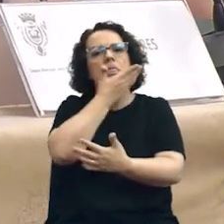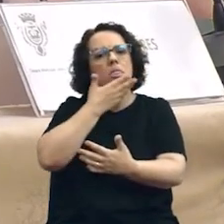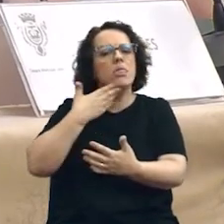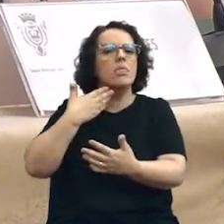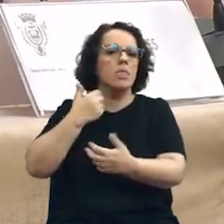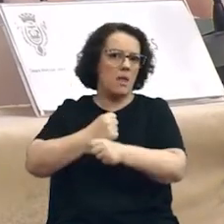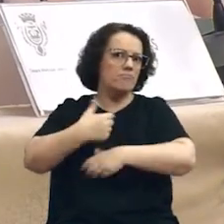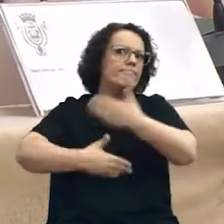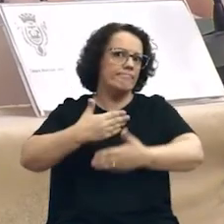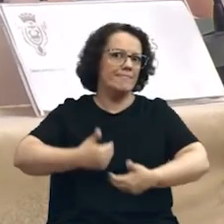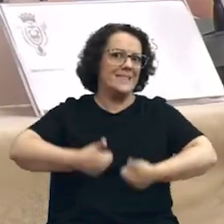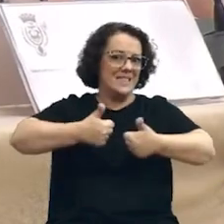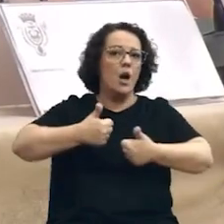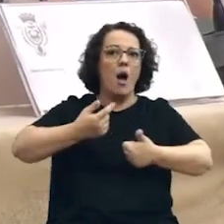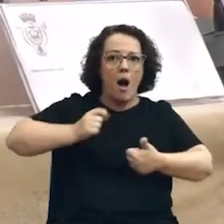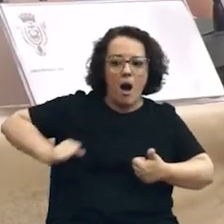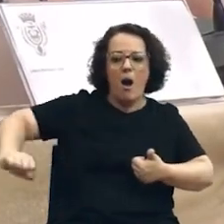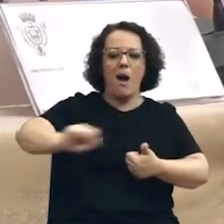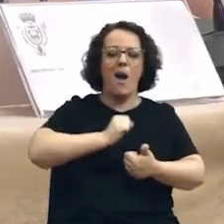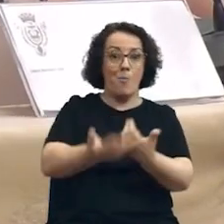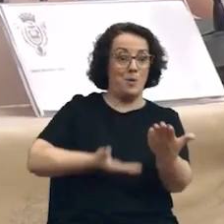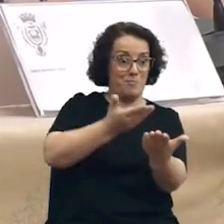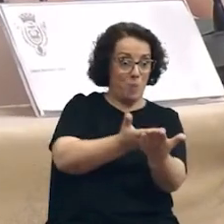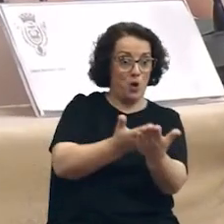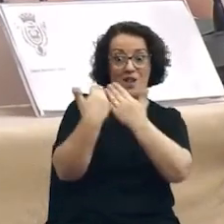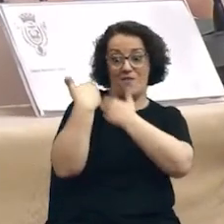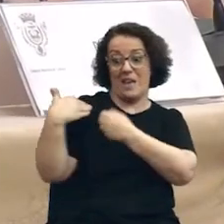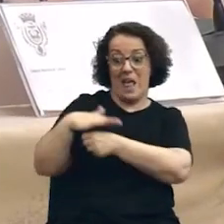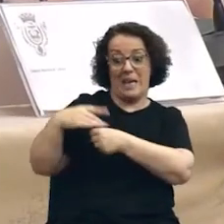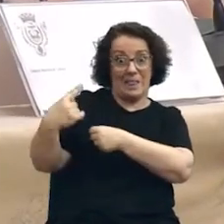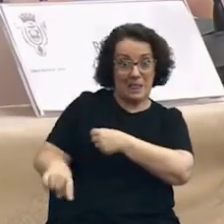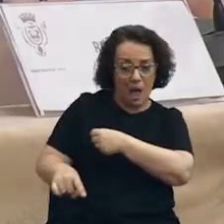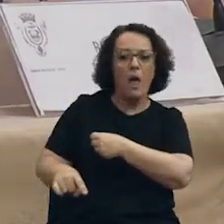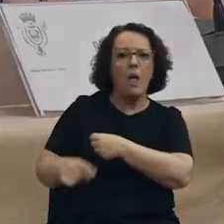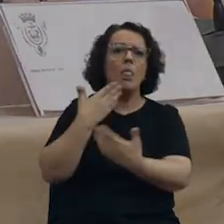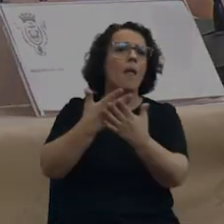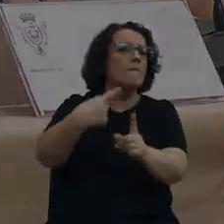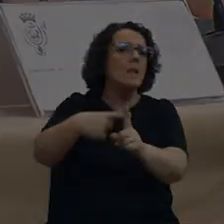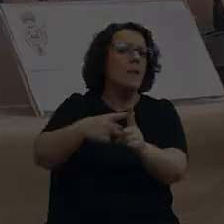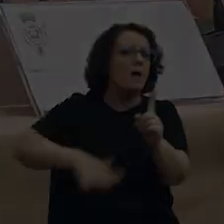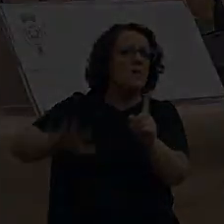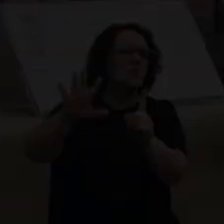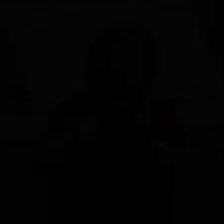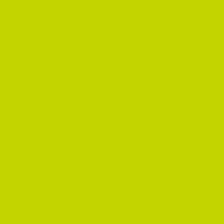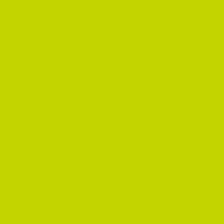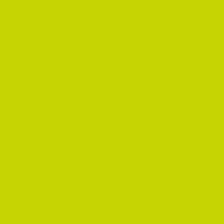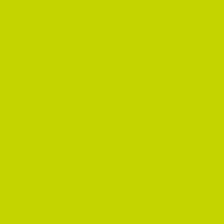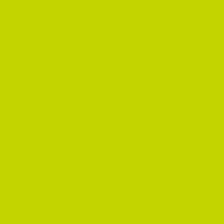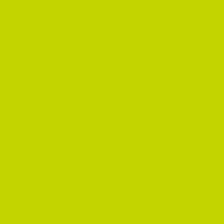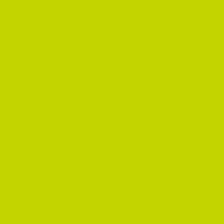construtiva em relação às propostas dos vereadores com o Poloro. Quem tinha a ganhar com isso era Lisboa, os lisboetas e o país.